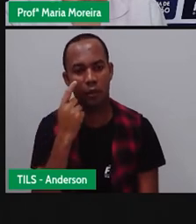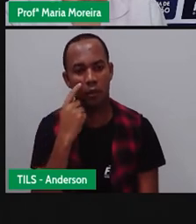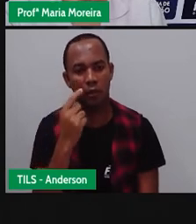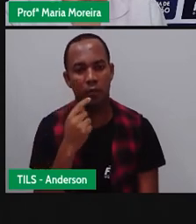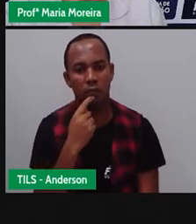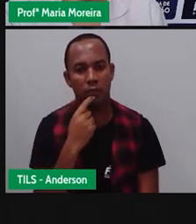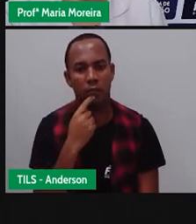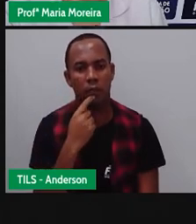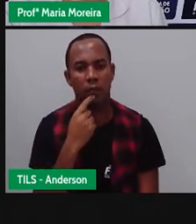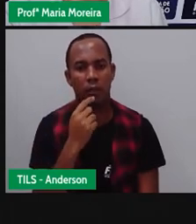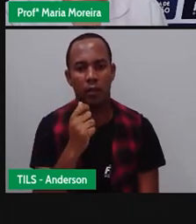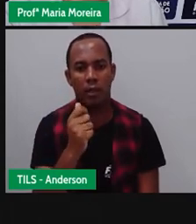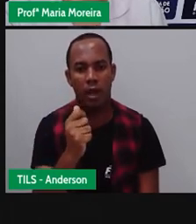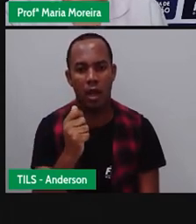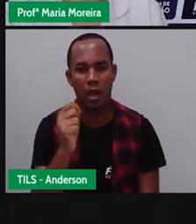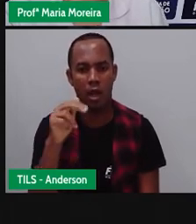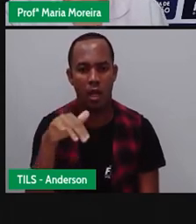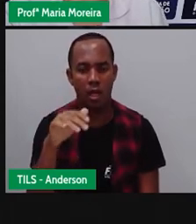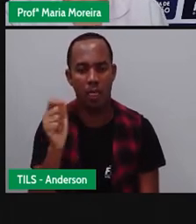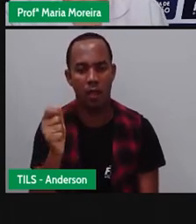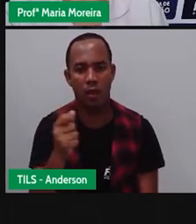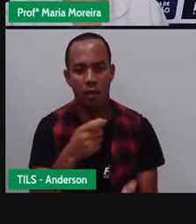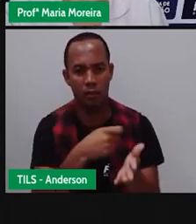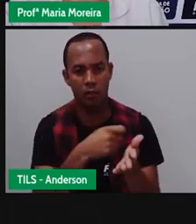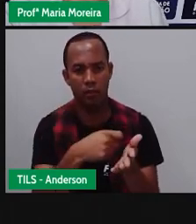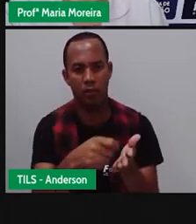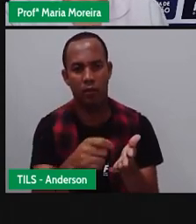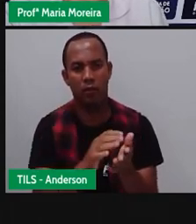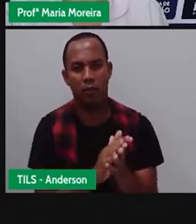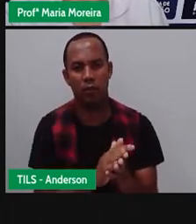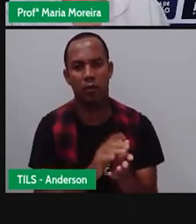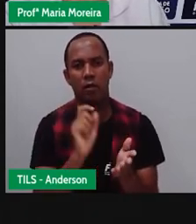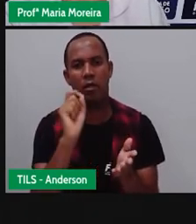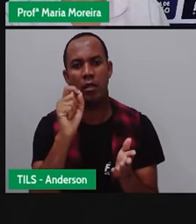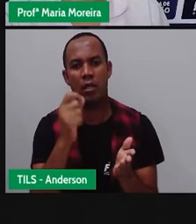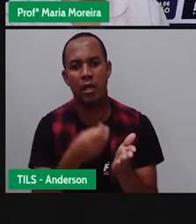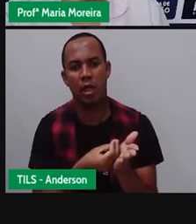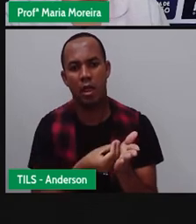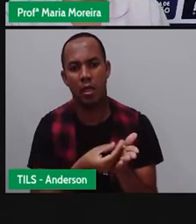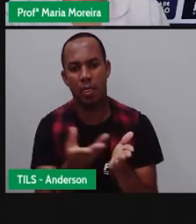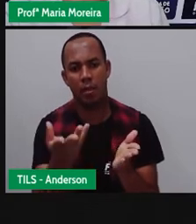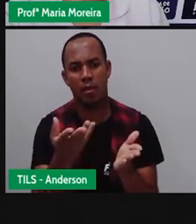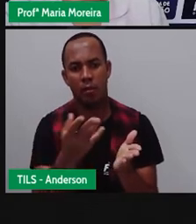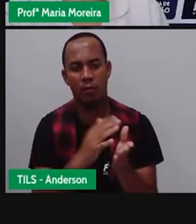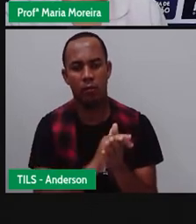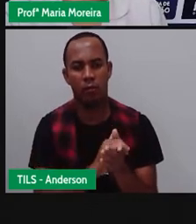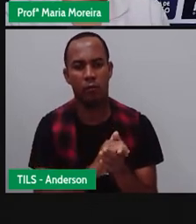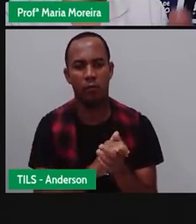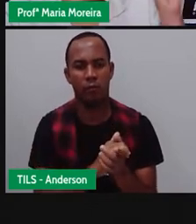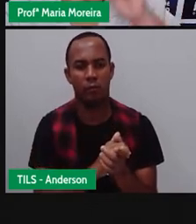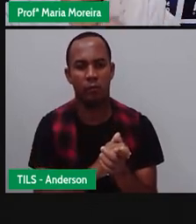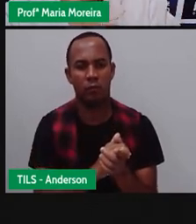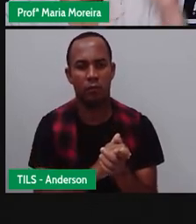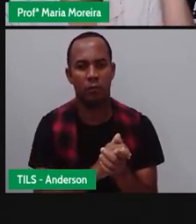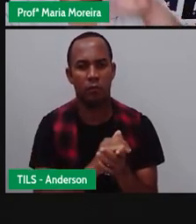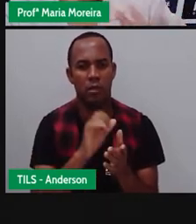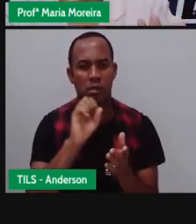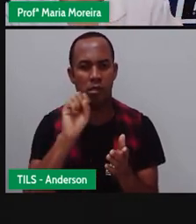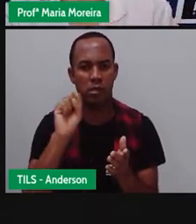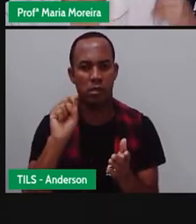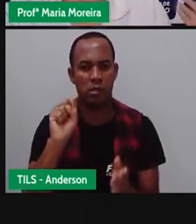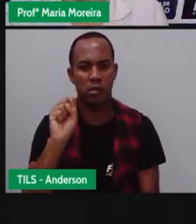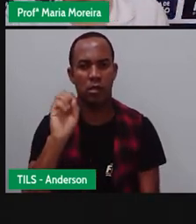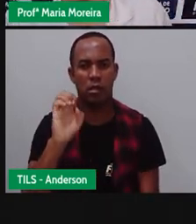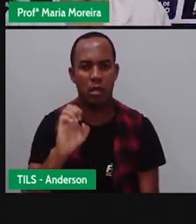quem escreveu foi Ana. Porém, quem recebeu? Quem foi o quê? destinatário? Ó, Selma. Então, Selma. Já vem dizendo. Já vem falando com ela. Olha,